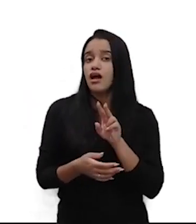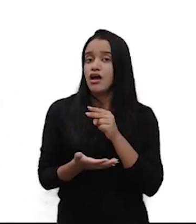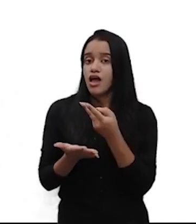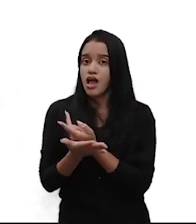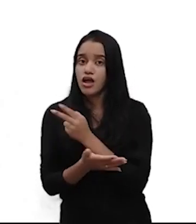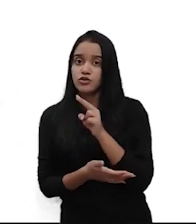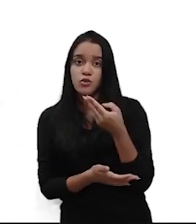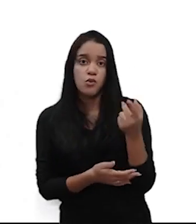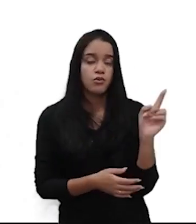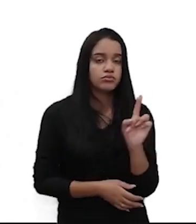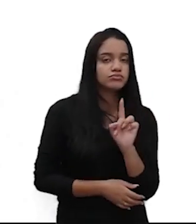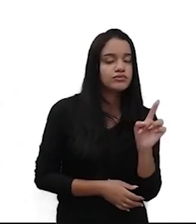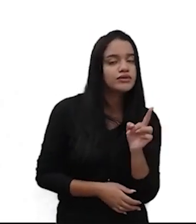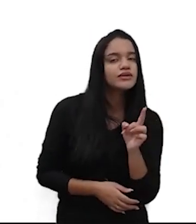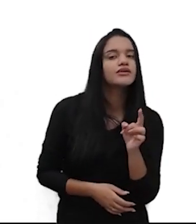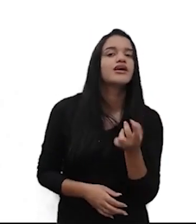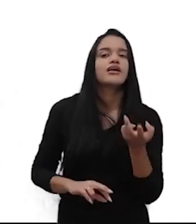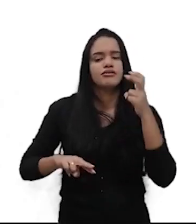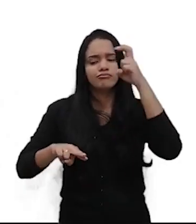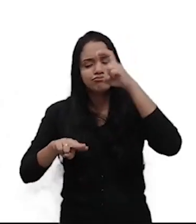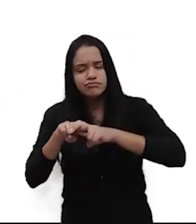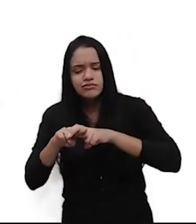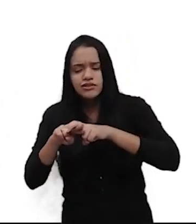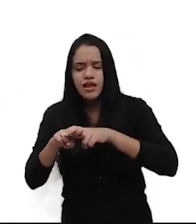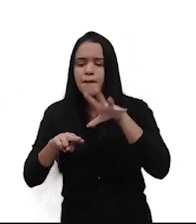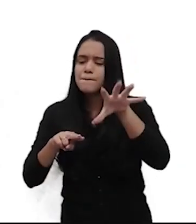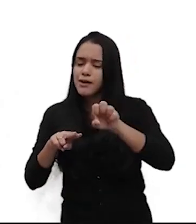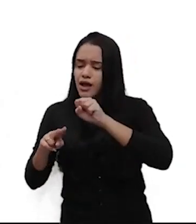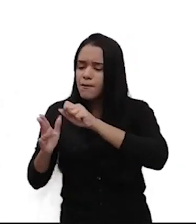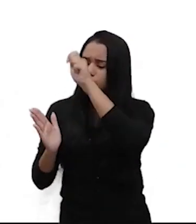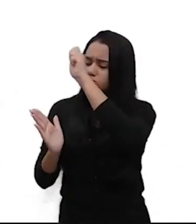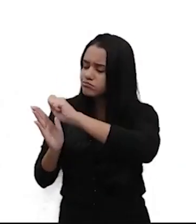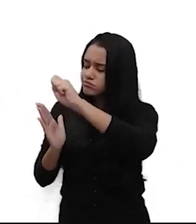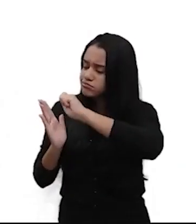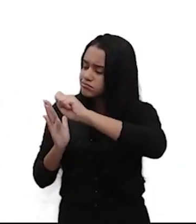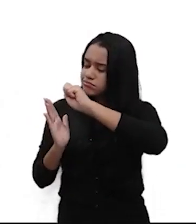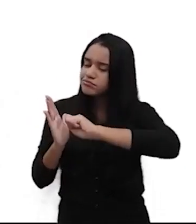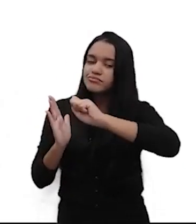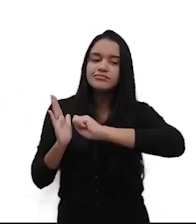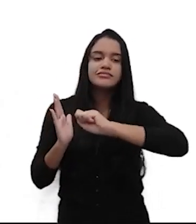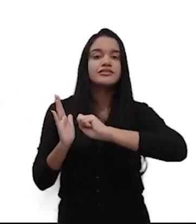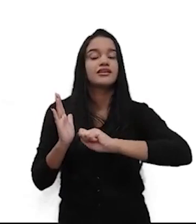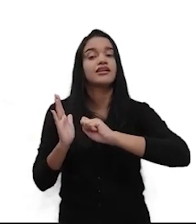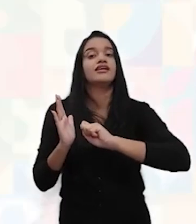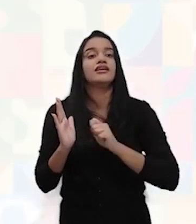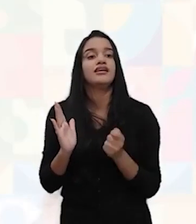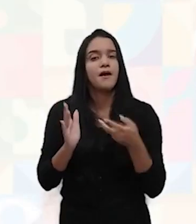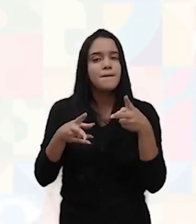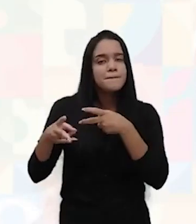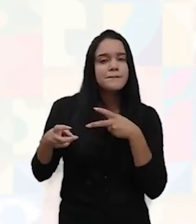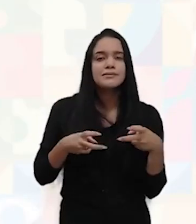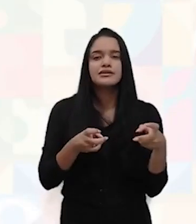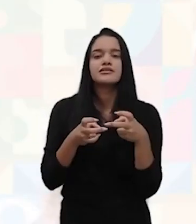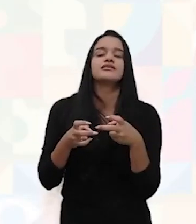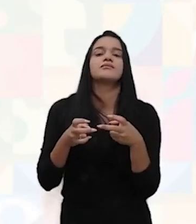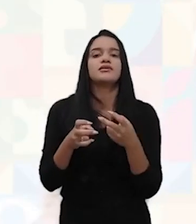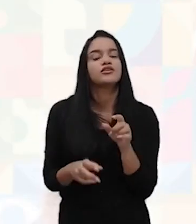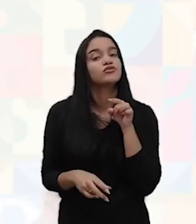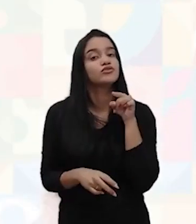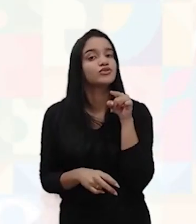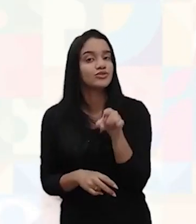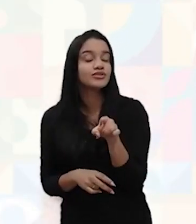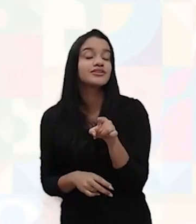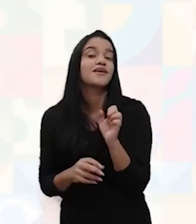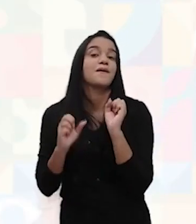é importante sentar a bunda na cadeira, pegar um papel, começar a anotar, analisar mercado, descrever tudo para que você